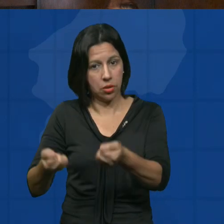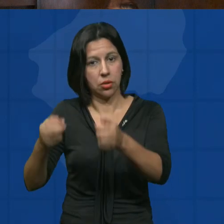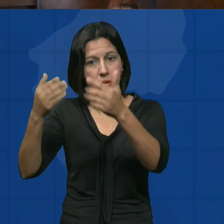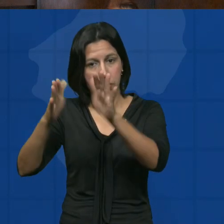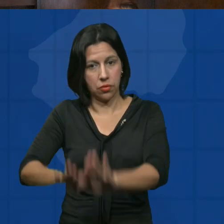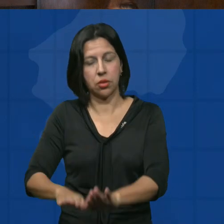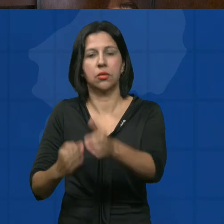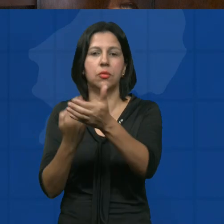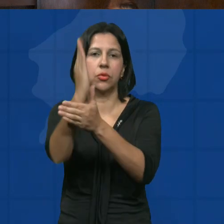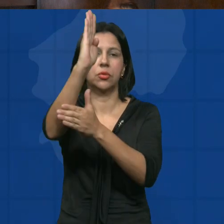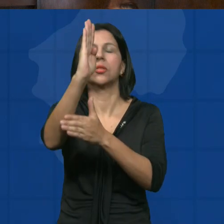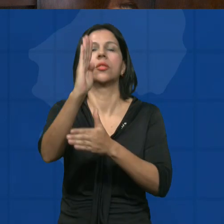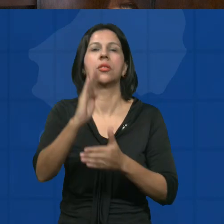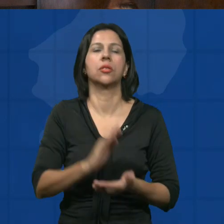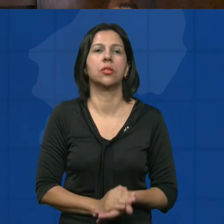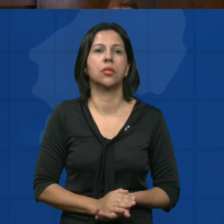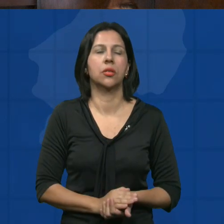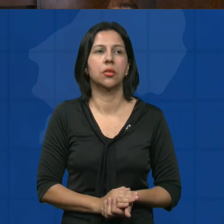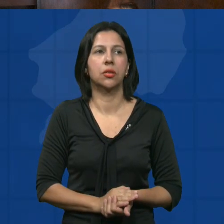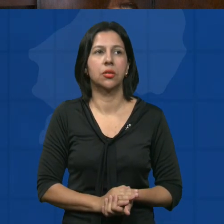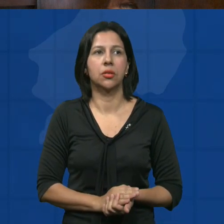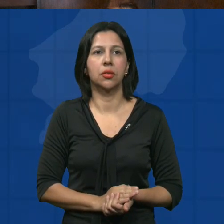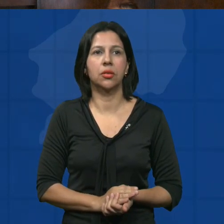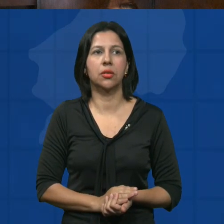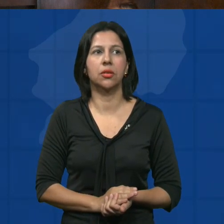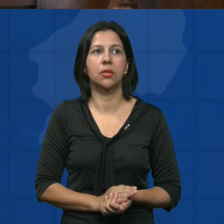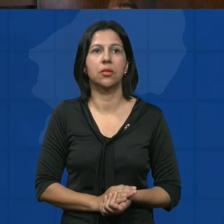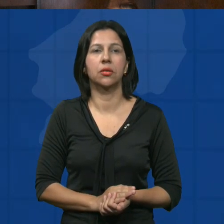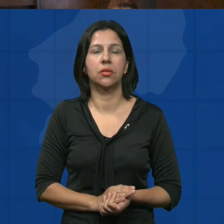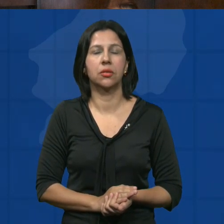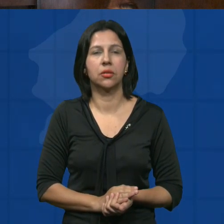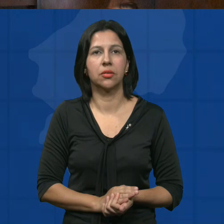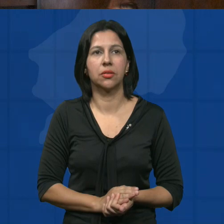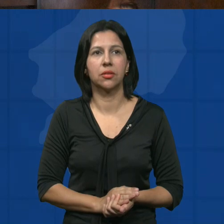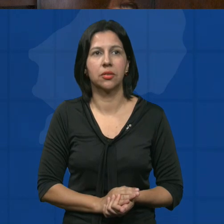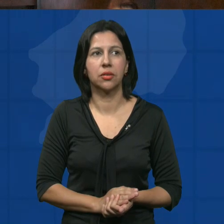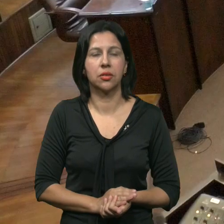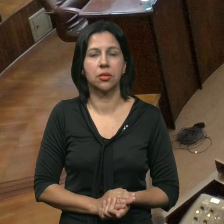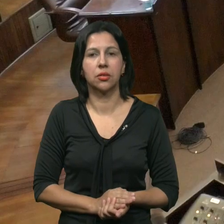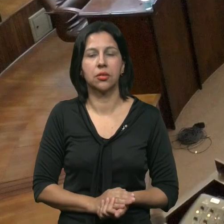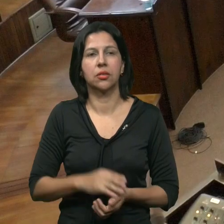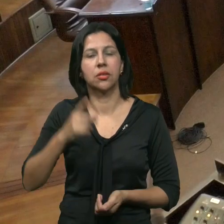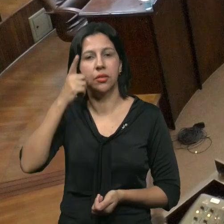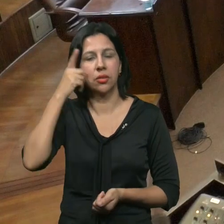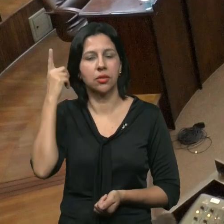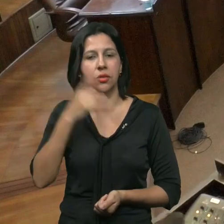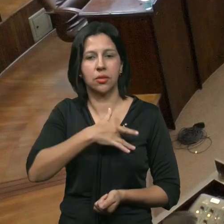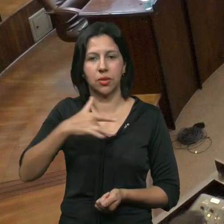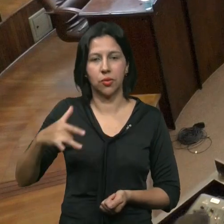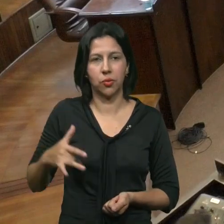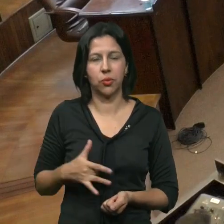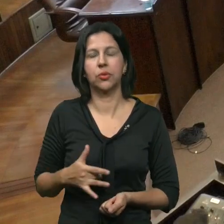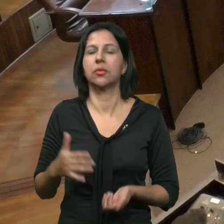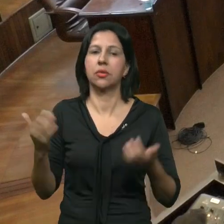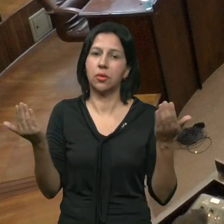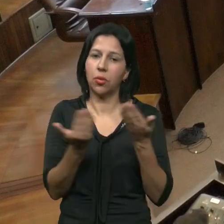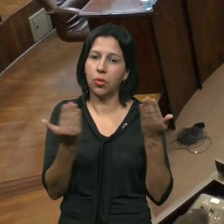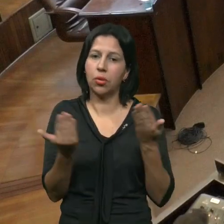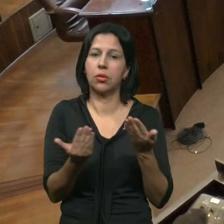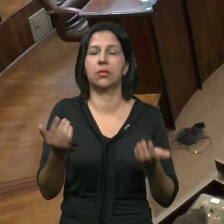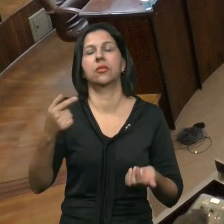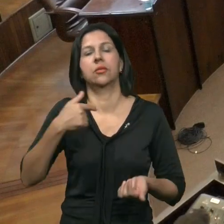Discussão Única Está Danilo Questão De Ordem Danilo Da Saúde Eu quero De Forma Bastante Breve